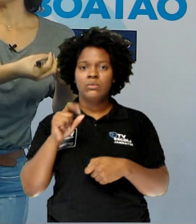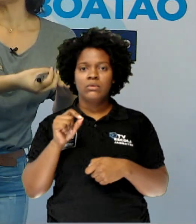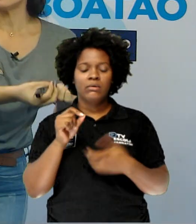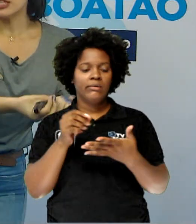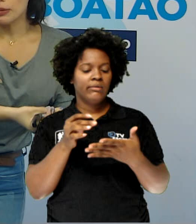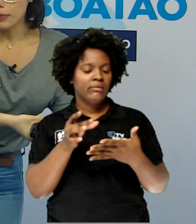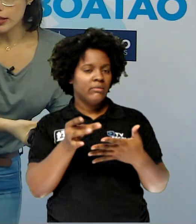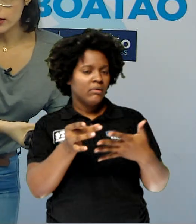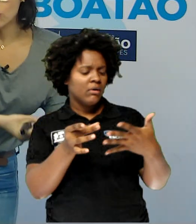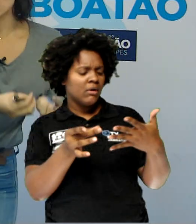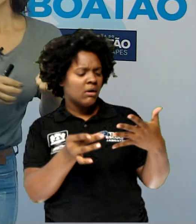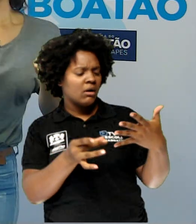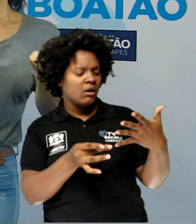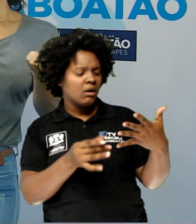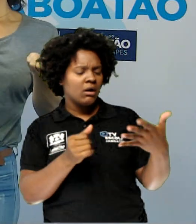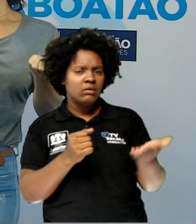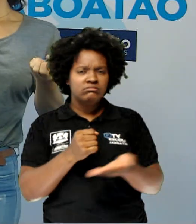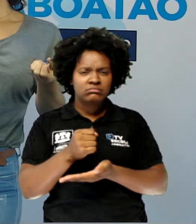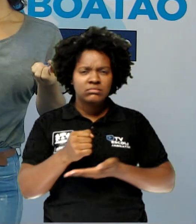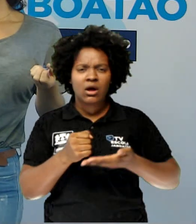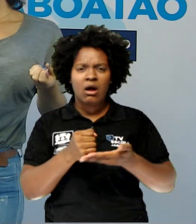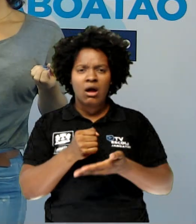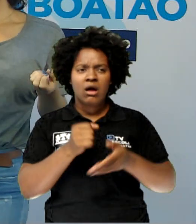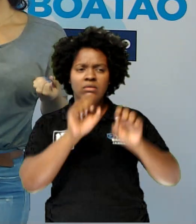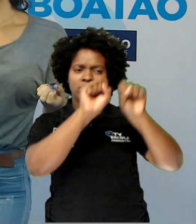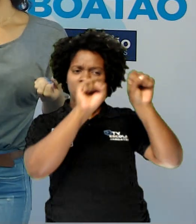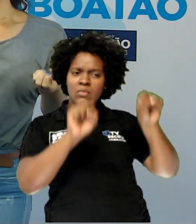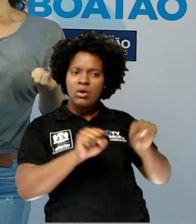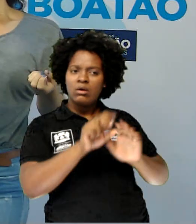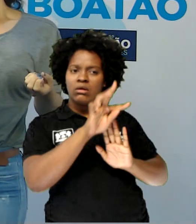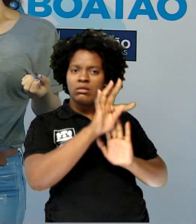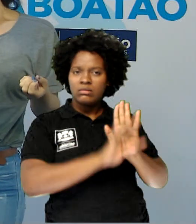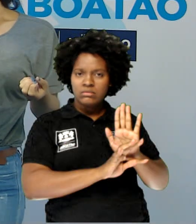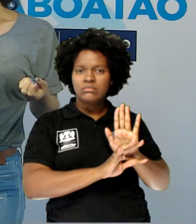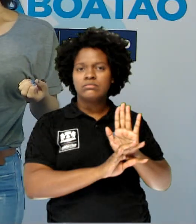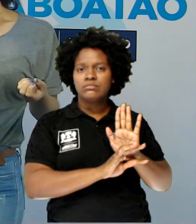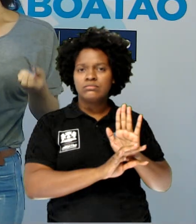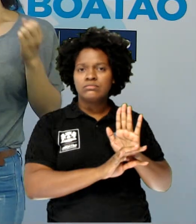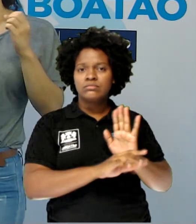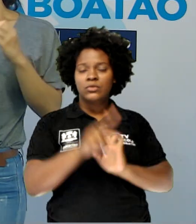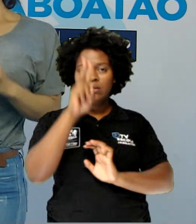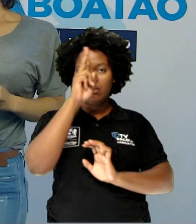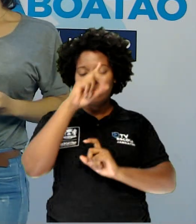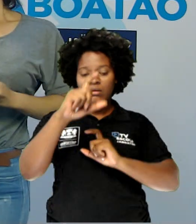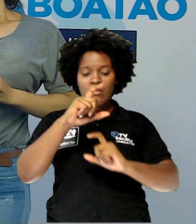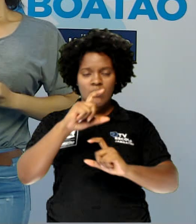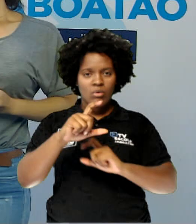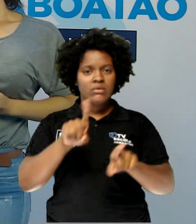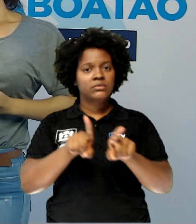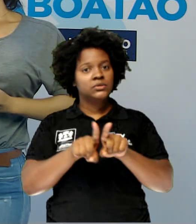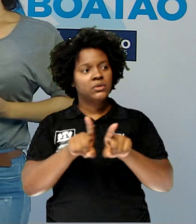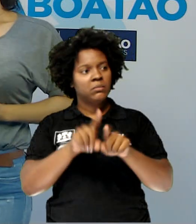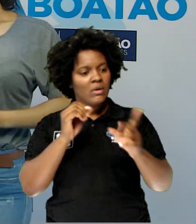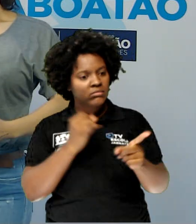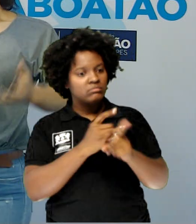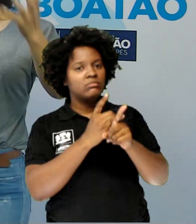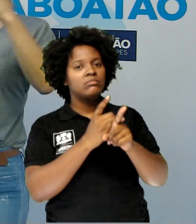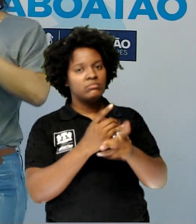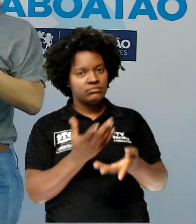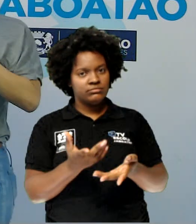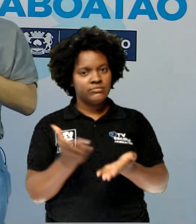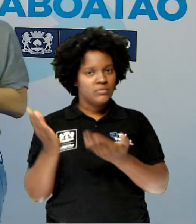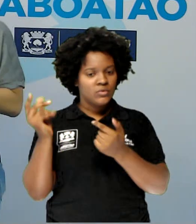famosos elementos que vão dar toda a estrutura ao seu texto. Na história em quadrinhos, também encontramos tudo isso.